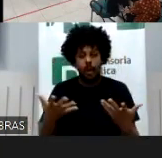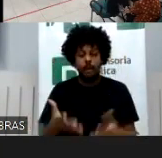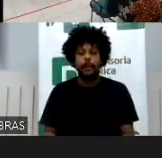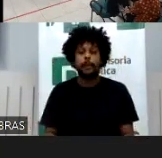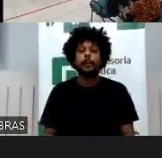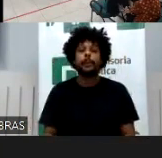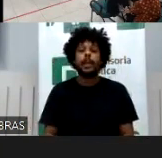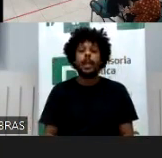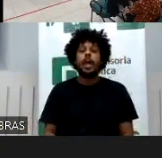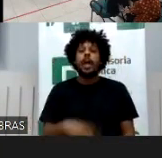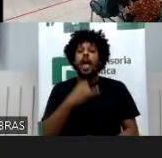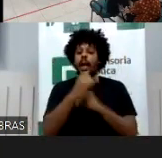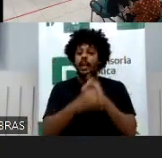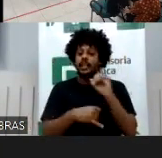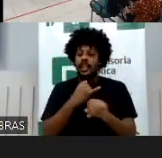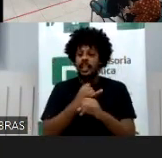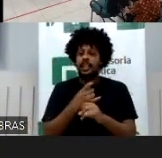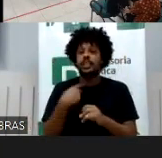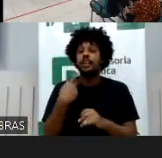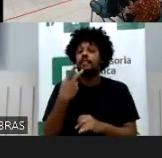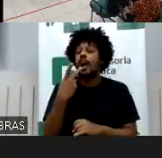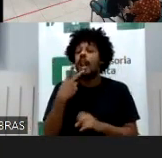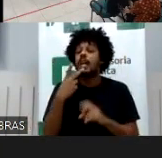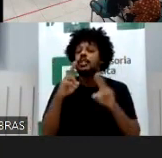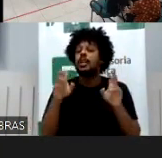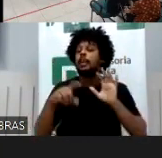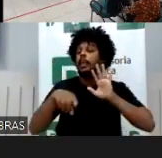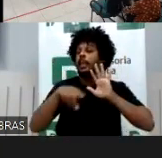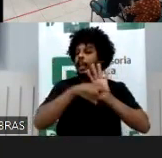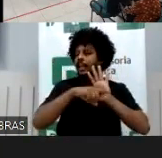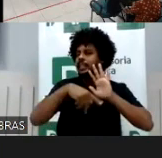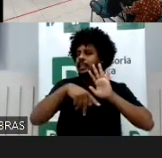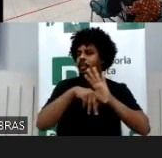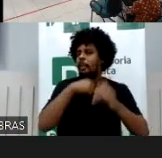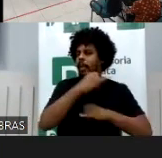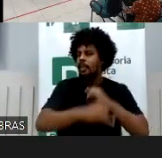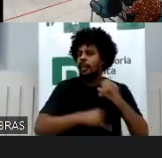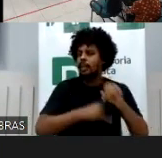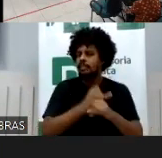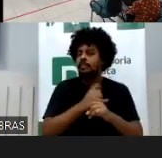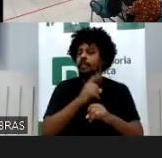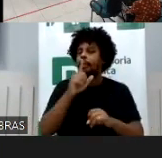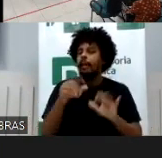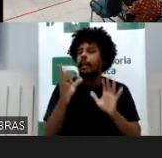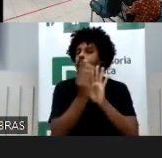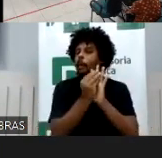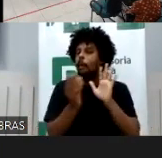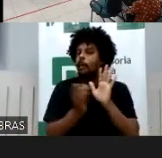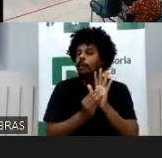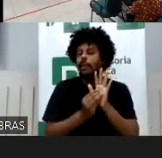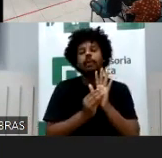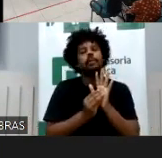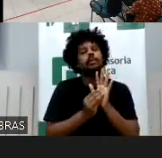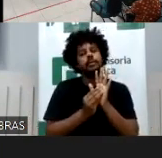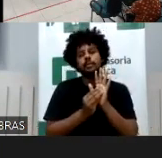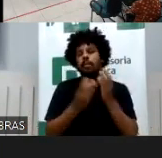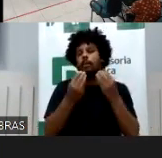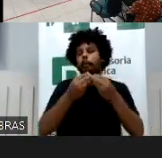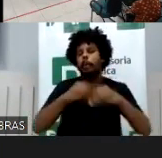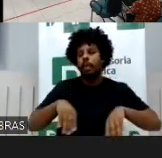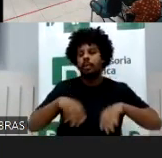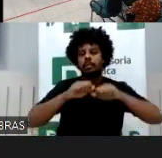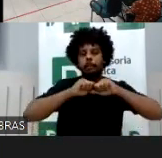internet, a gente está falando aqui de um aspecto negativo dela, que ela propicia que é o over-charating sobre tudo. mas